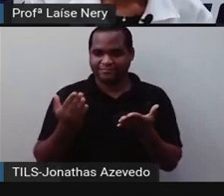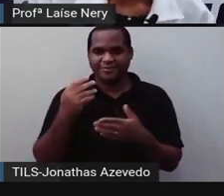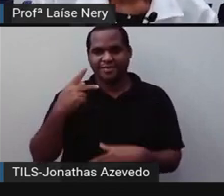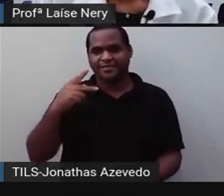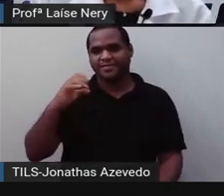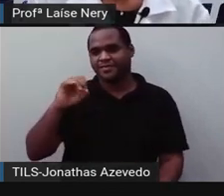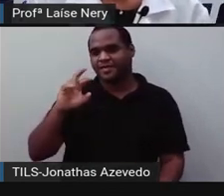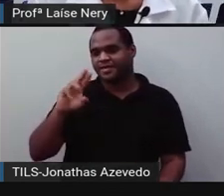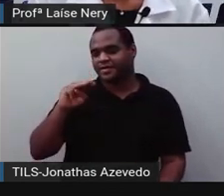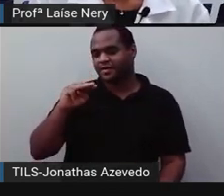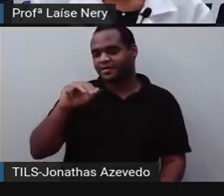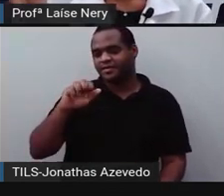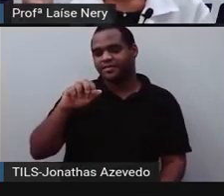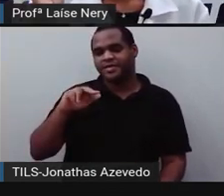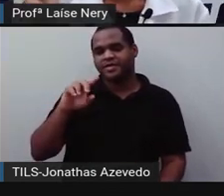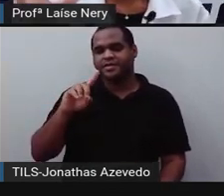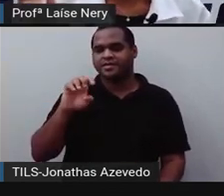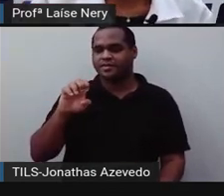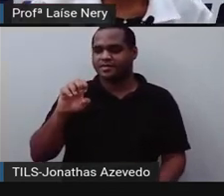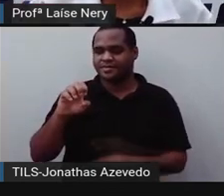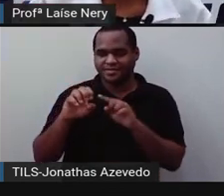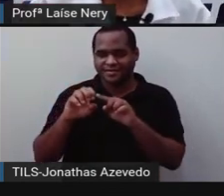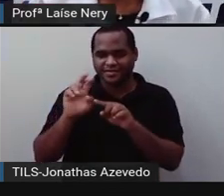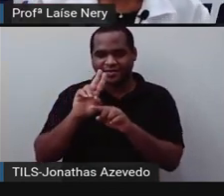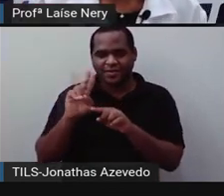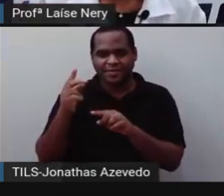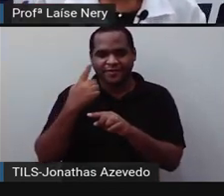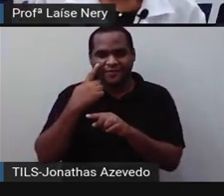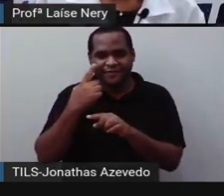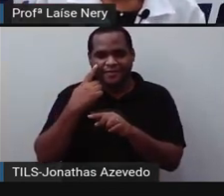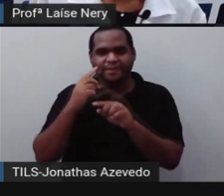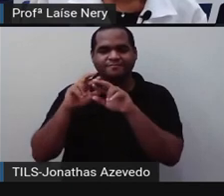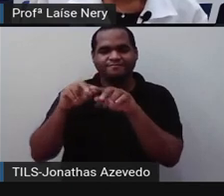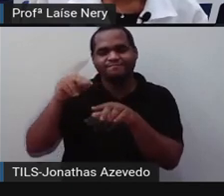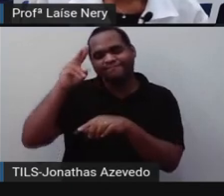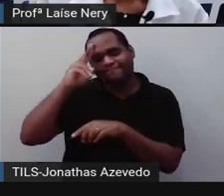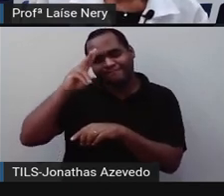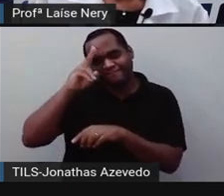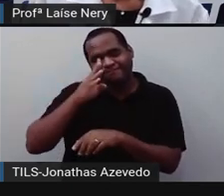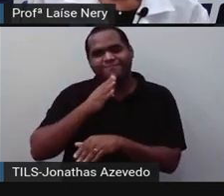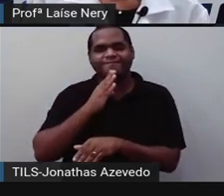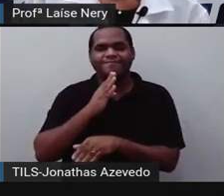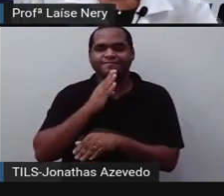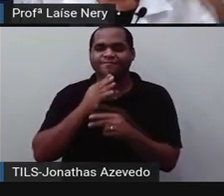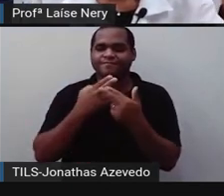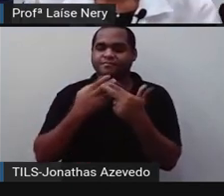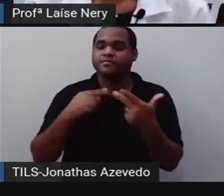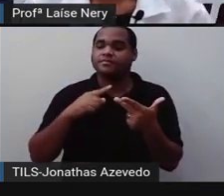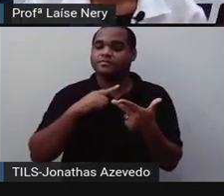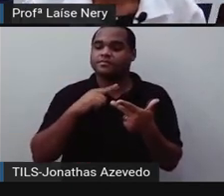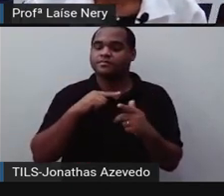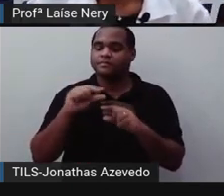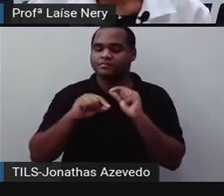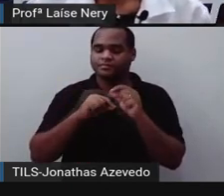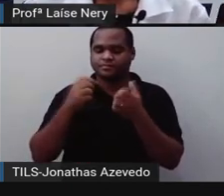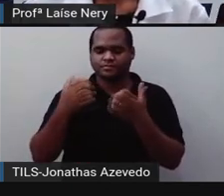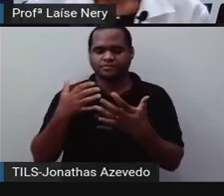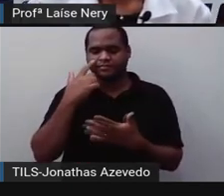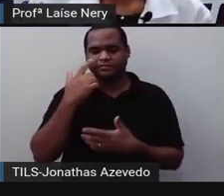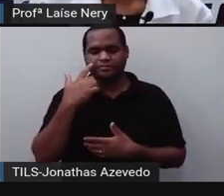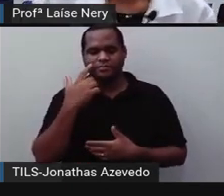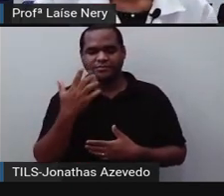pirâmide, que é um nome que, assim que a gente olha para ele, a gente lembra, não é verdade? Mesmo se você não tivesse